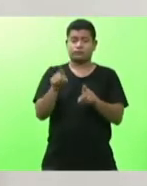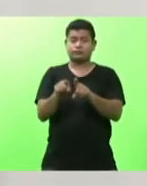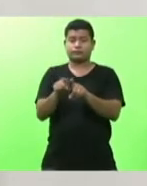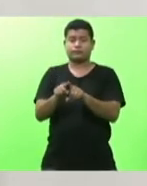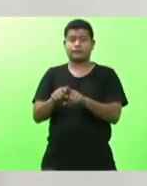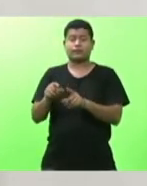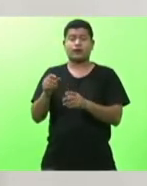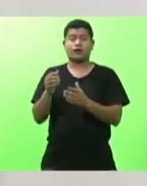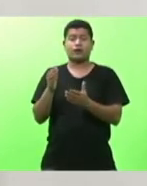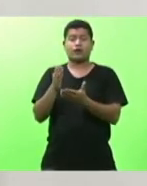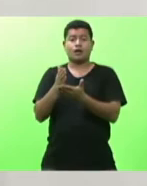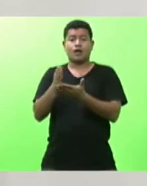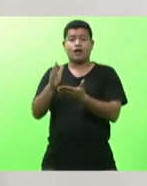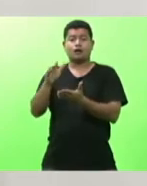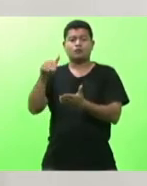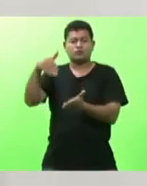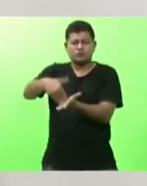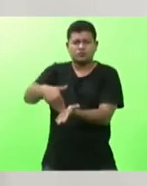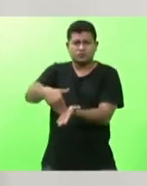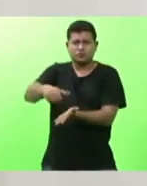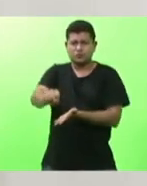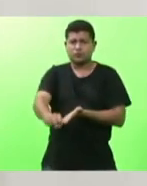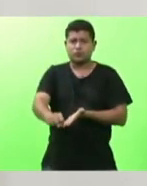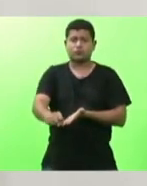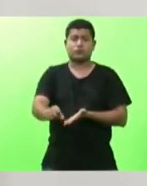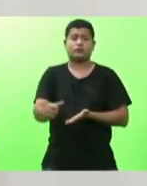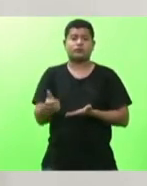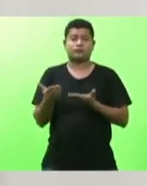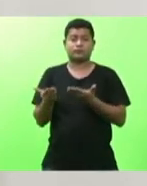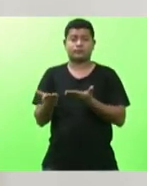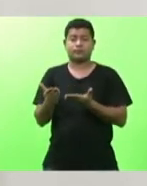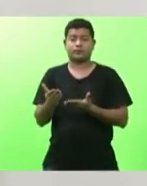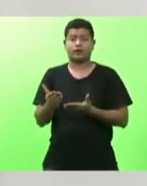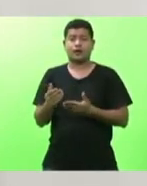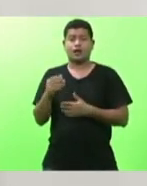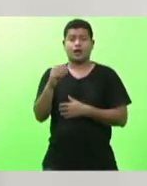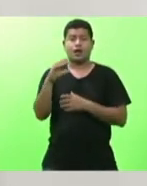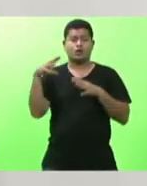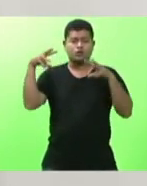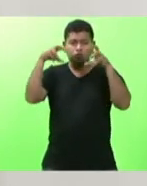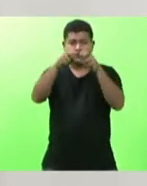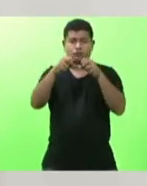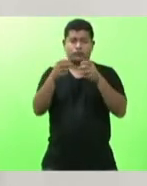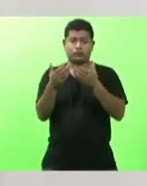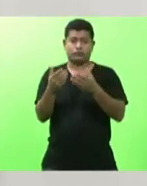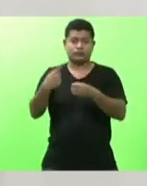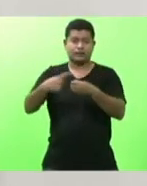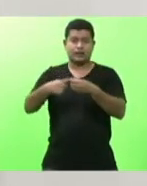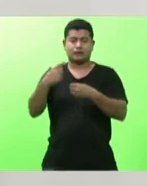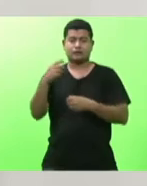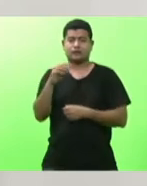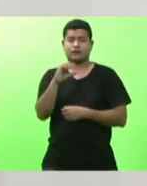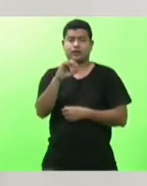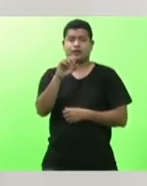catarinense especificamente nas cidades de Turvo Meleiro Hermo e Jacinto Machado por fim quero